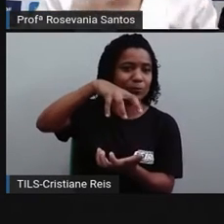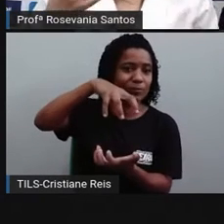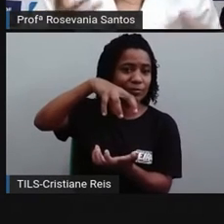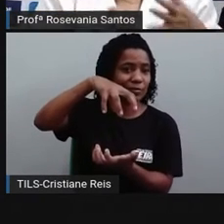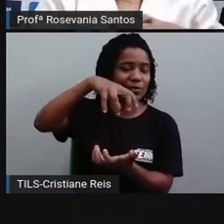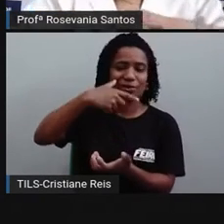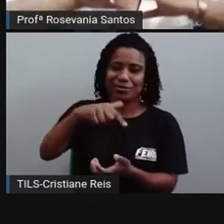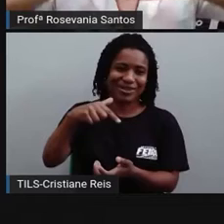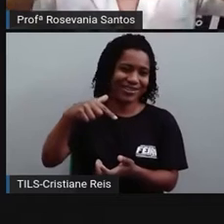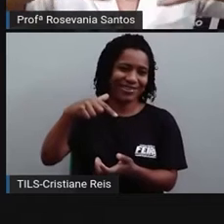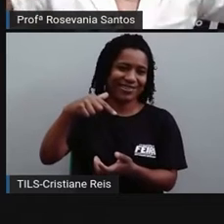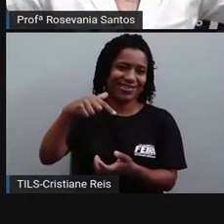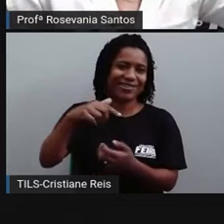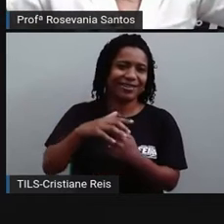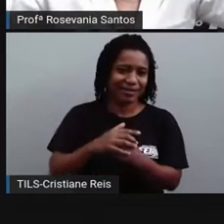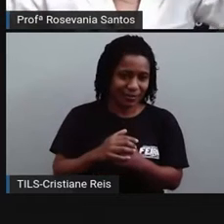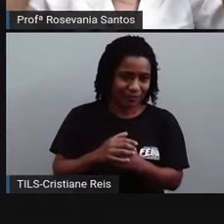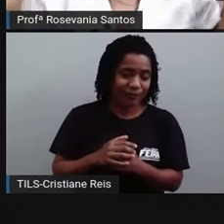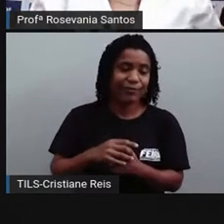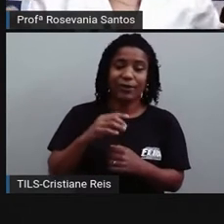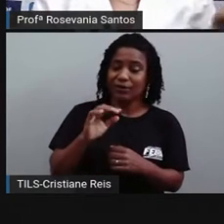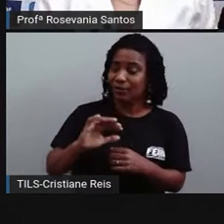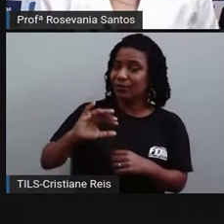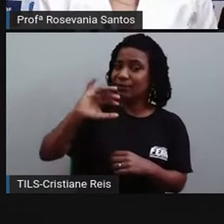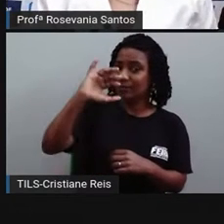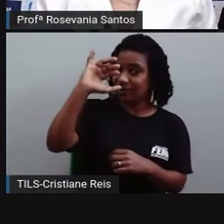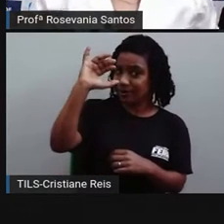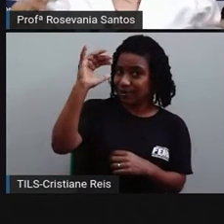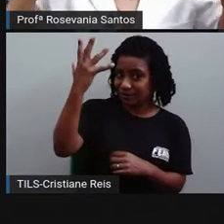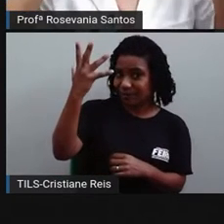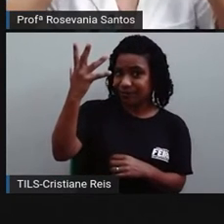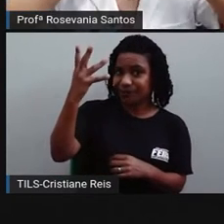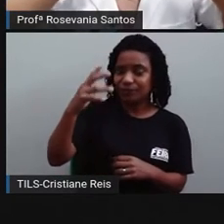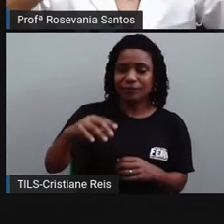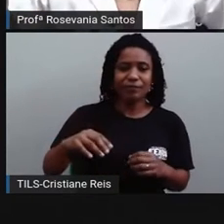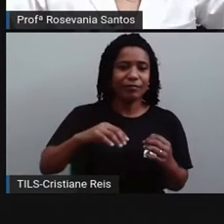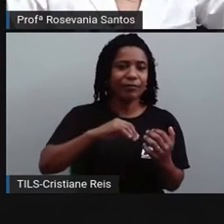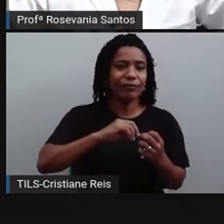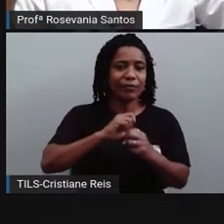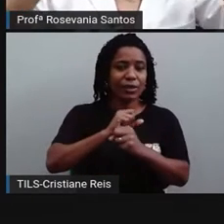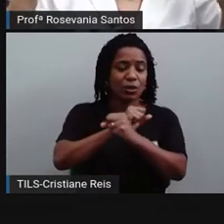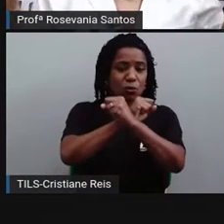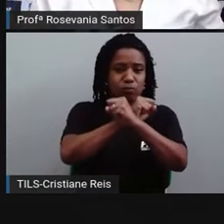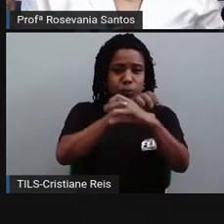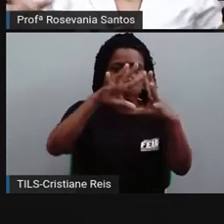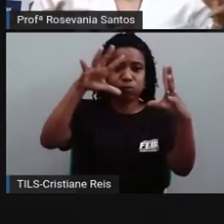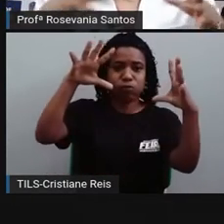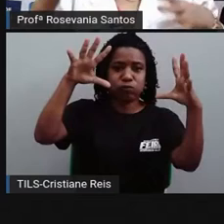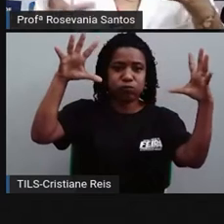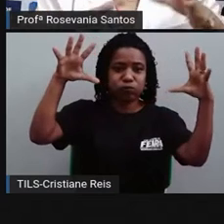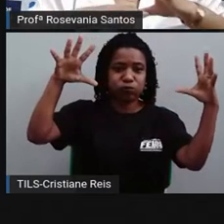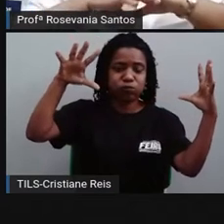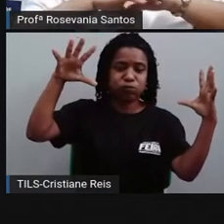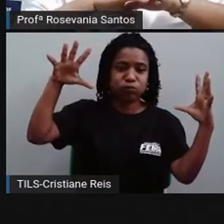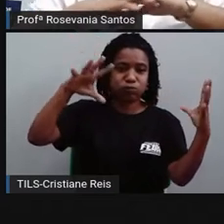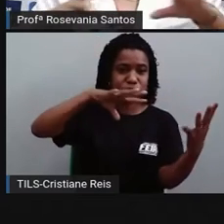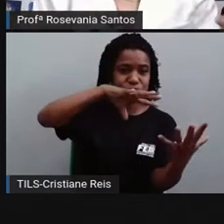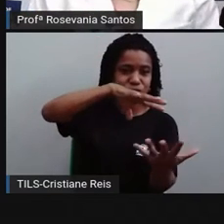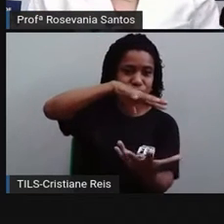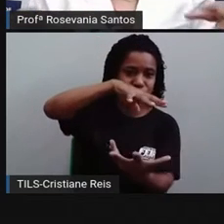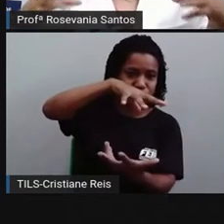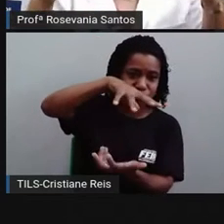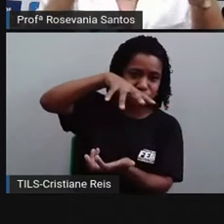processo de formação com aquela explosão lá do Big Bang que jogou todas aquelas matérias no